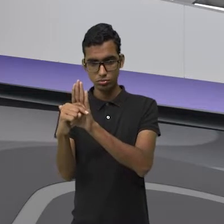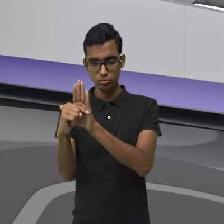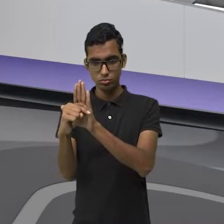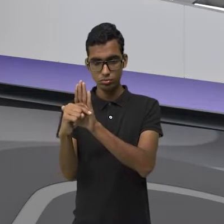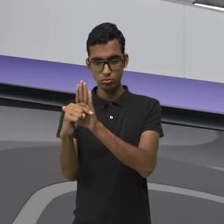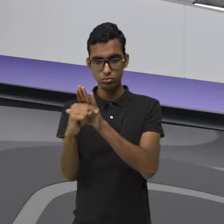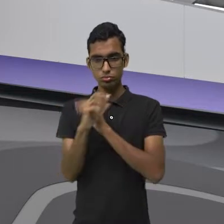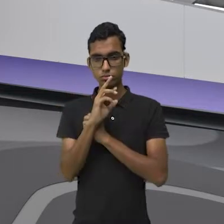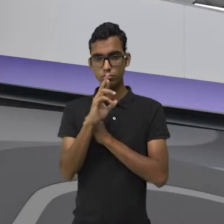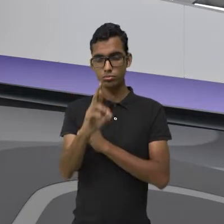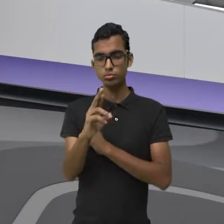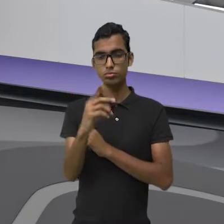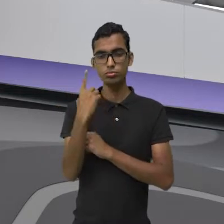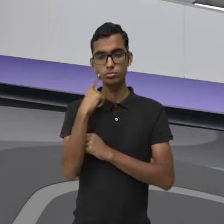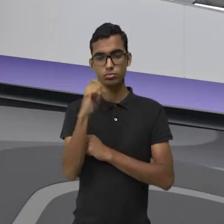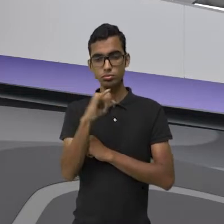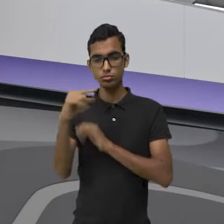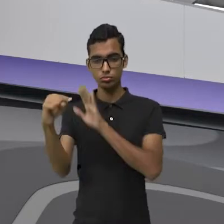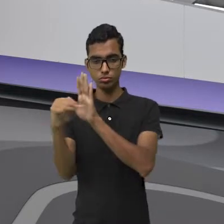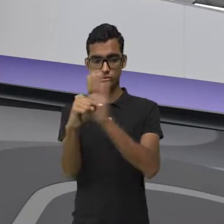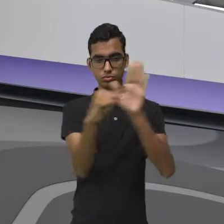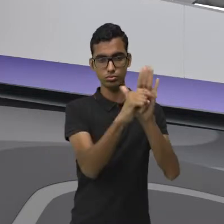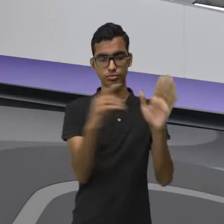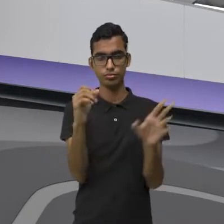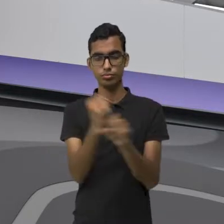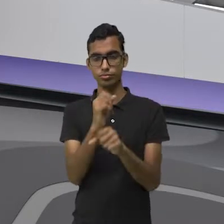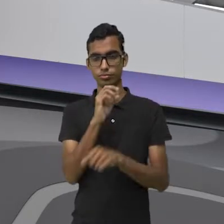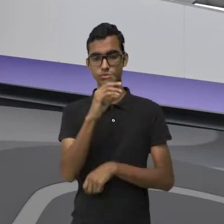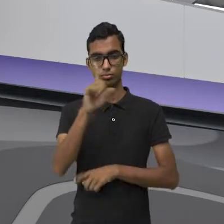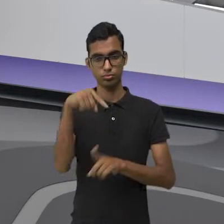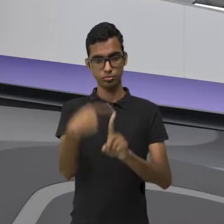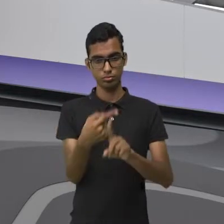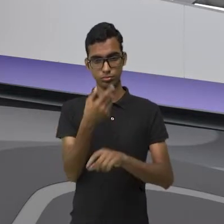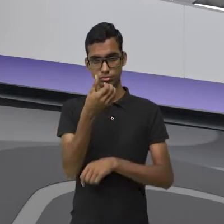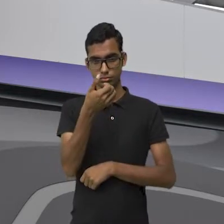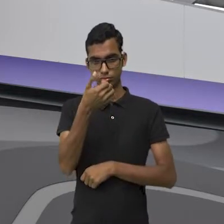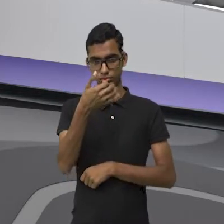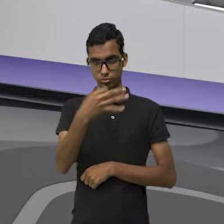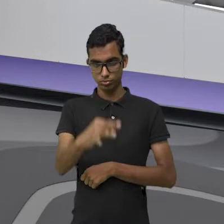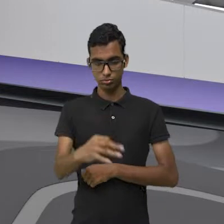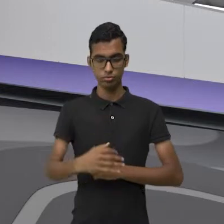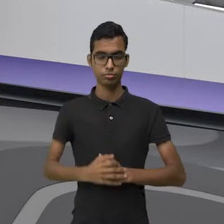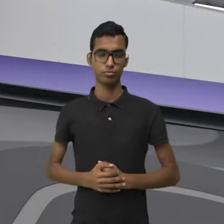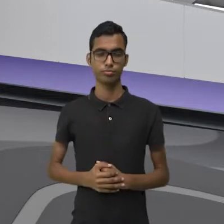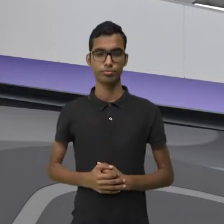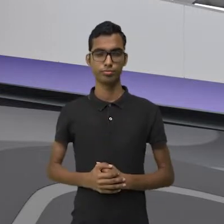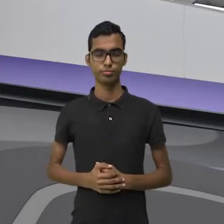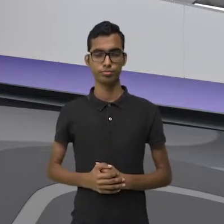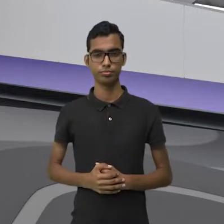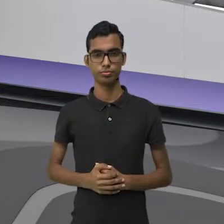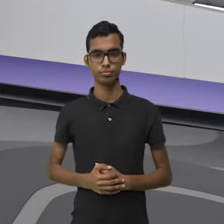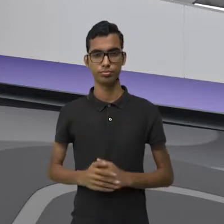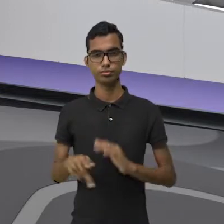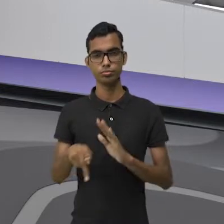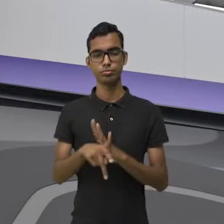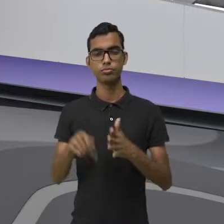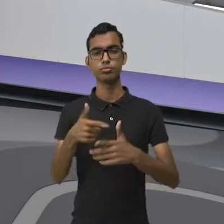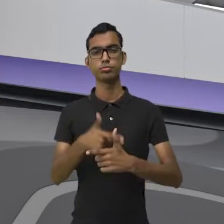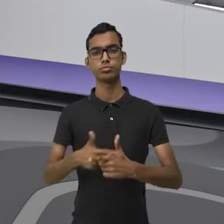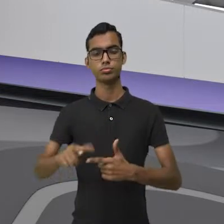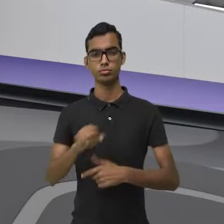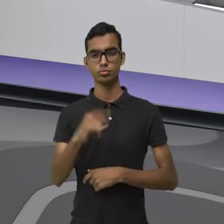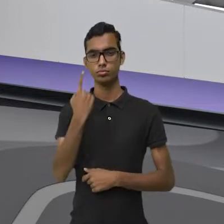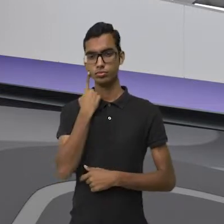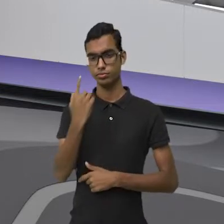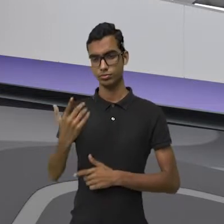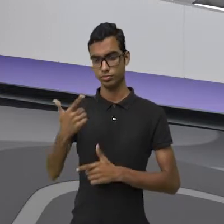o resultado será positivo. Beleza? Então, prestem bem atenção, pessoal. Na divisão, se